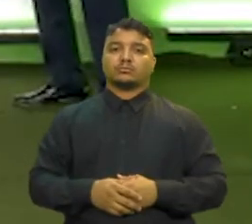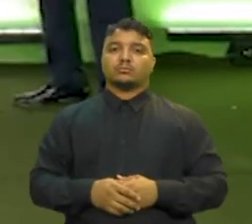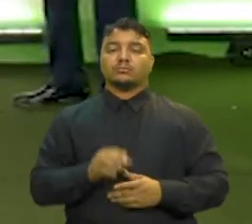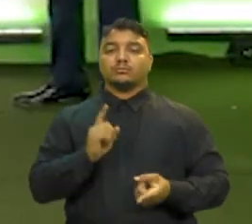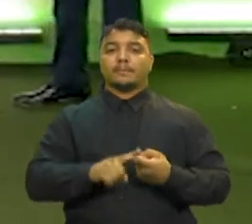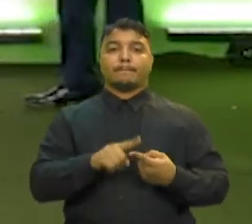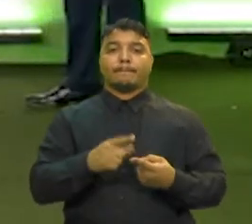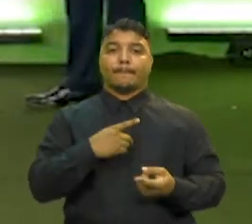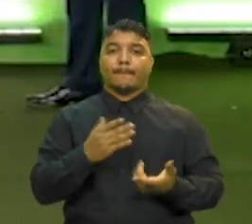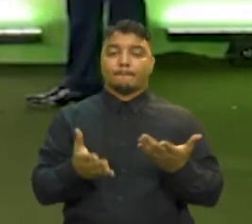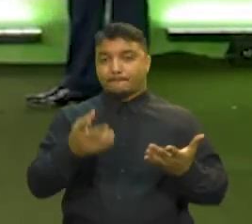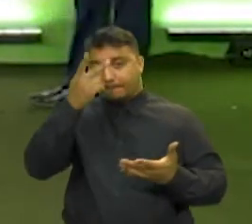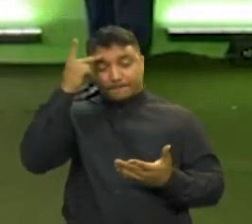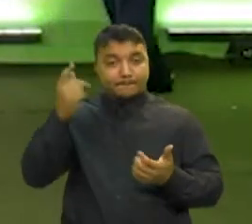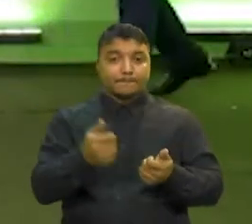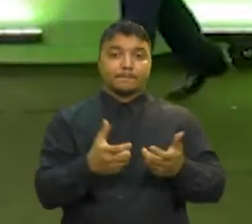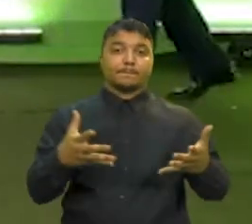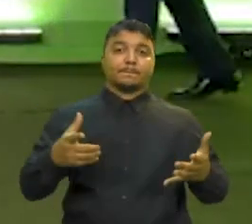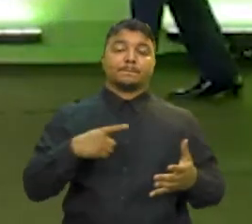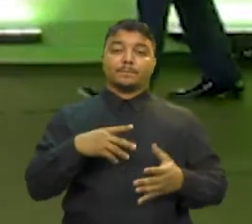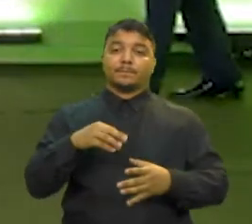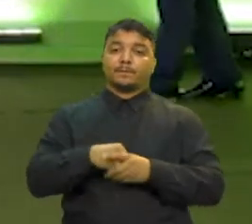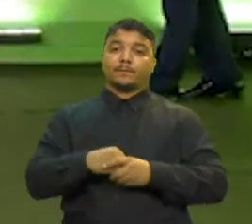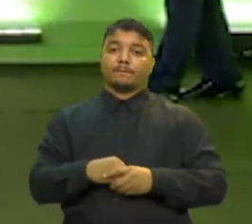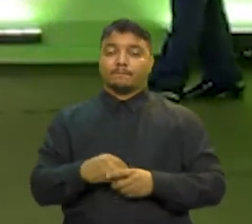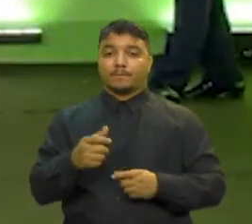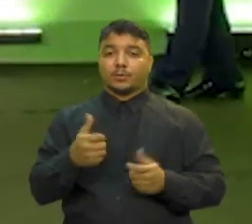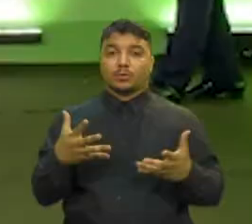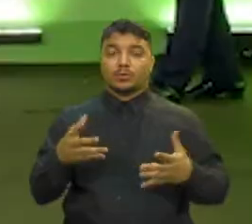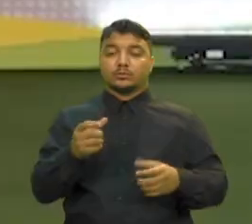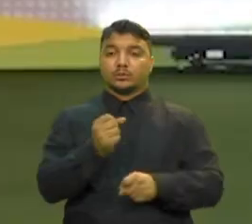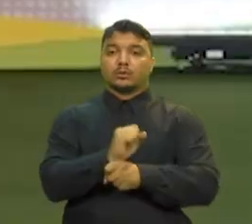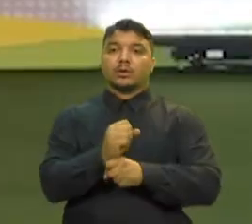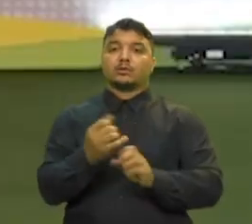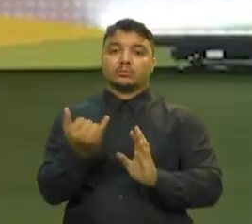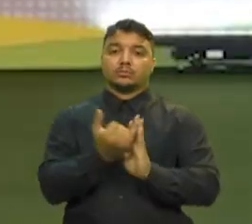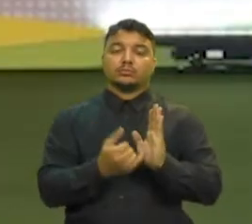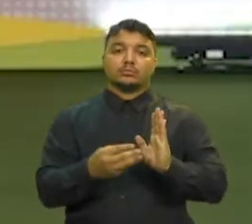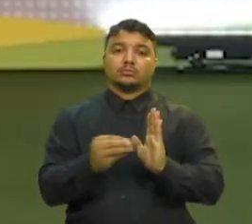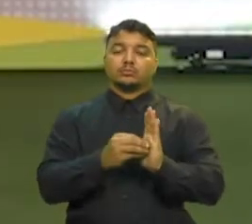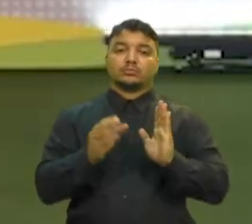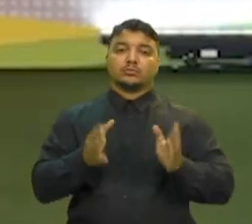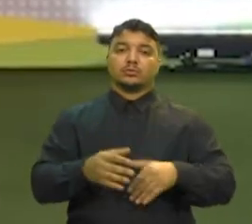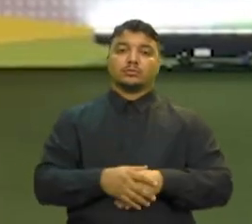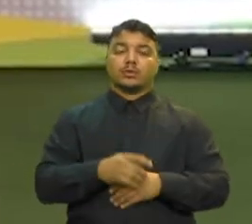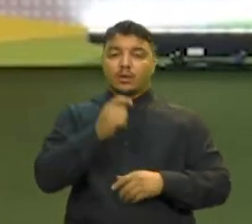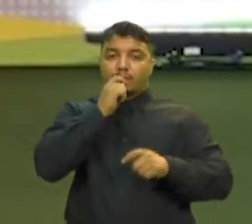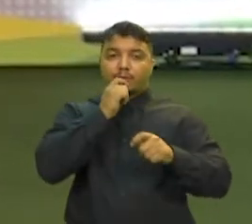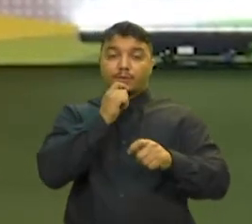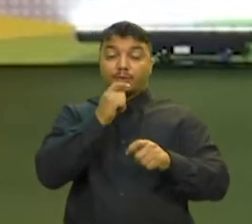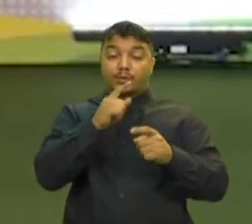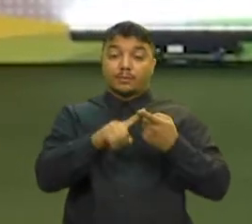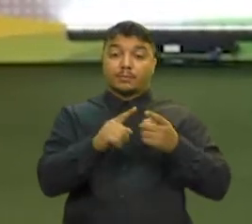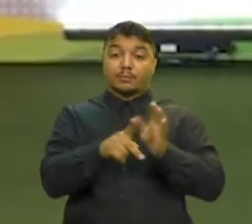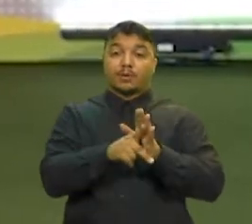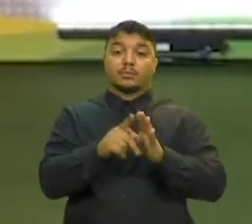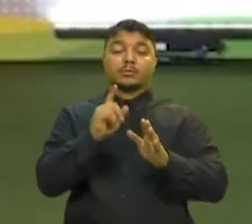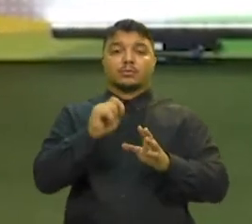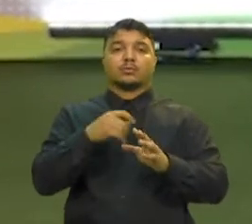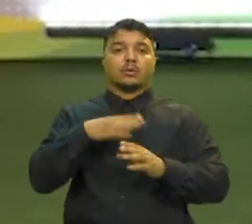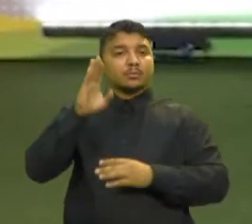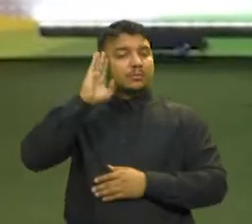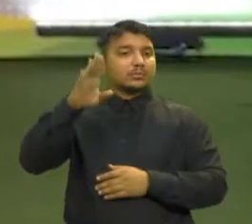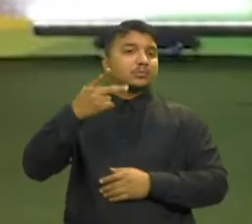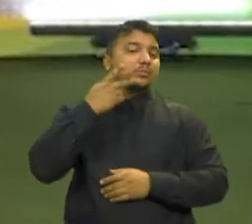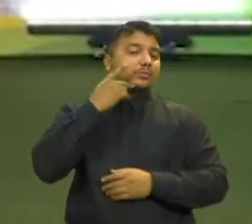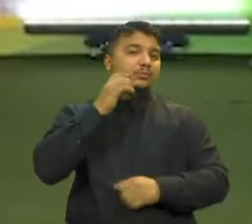proporção de número de pessoas habilitadas Verso número de veículos registrados O superintendente do Detran Ressaltou o pioneirismo do governo do